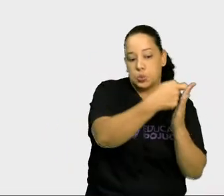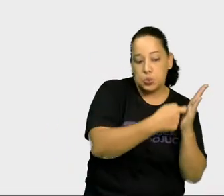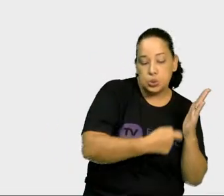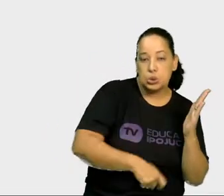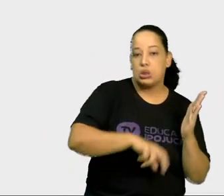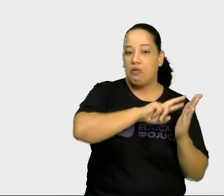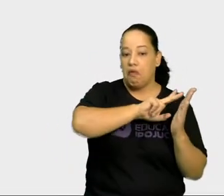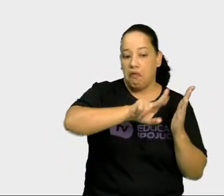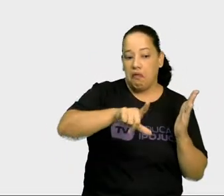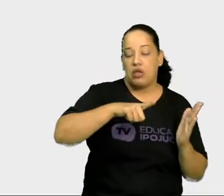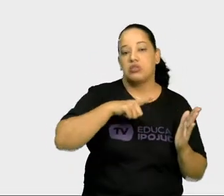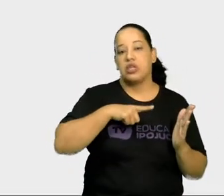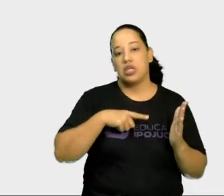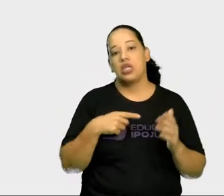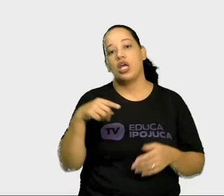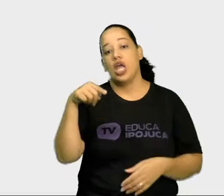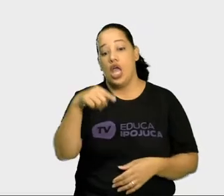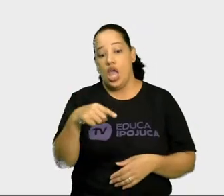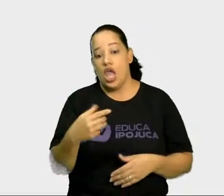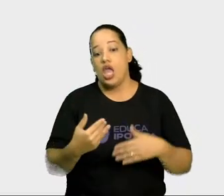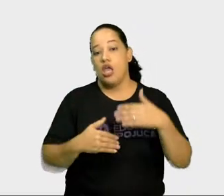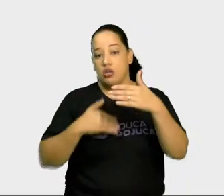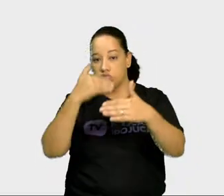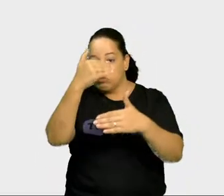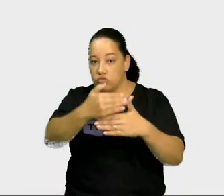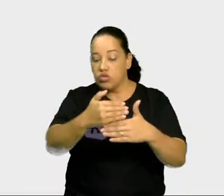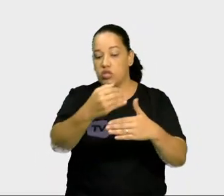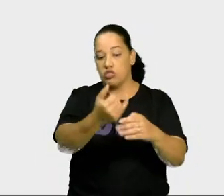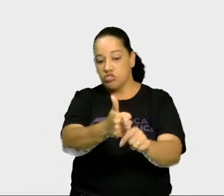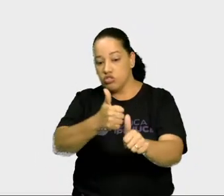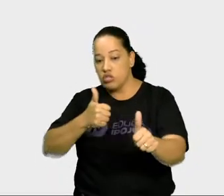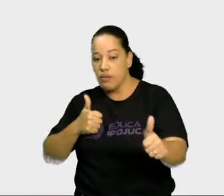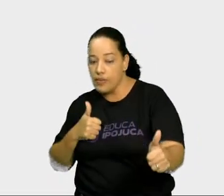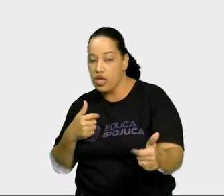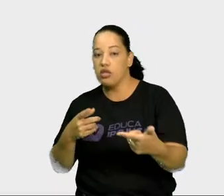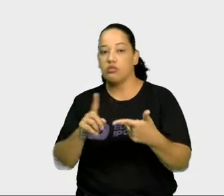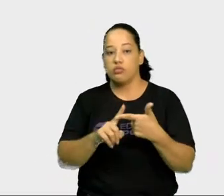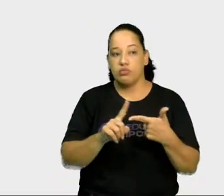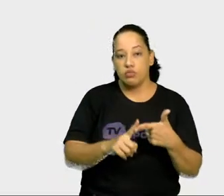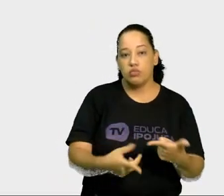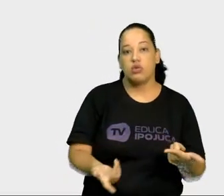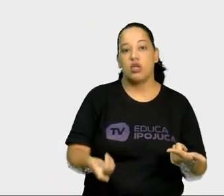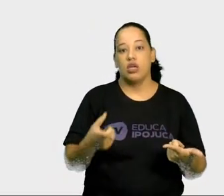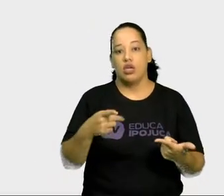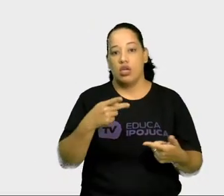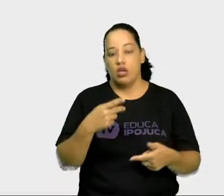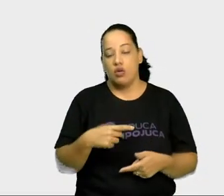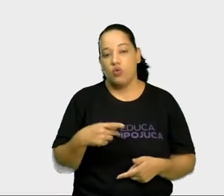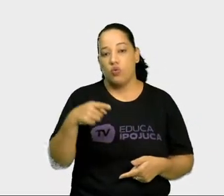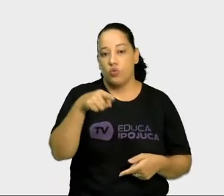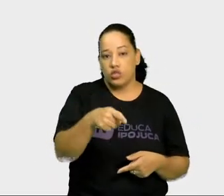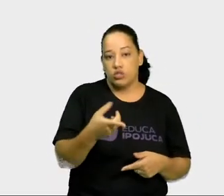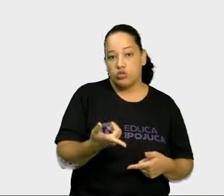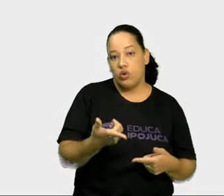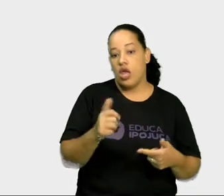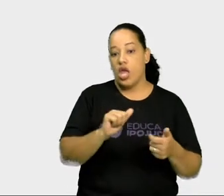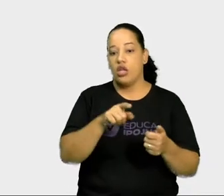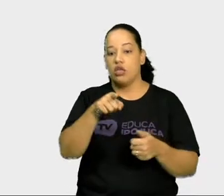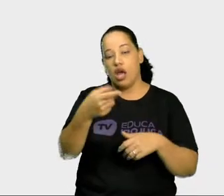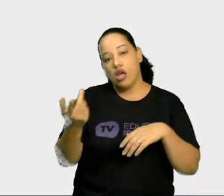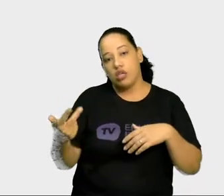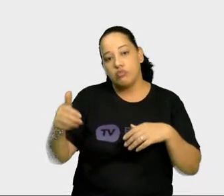ele rompe com a quarta parede, eu já falei, efeito V, o distanciamento, que eu também falei para vocês, que é quando ele quebra a ação,